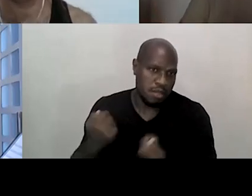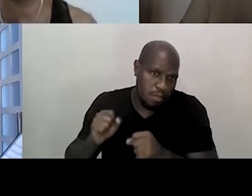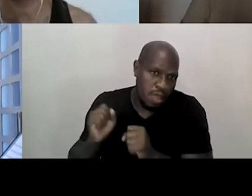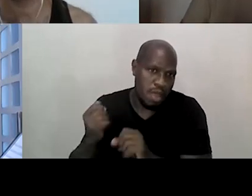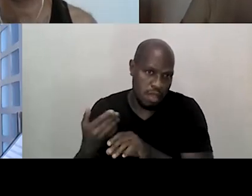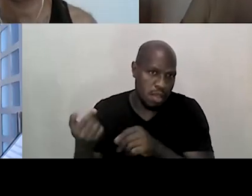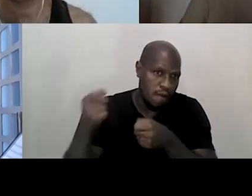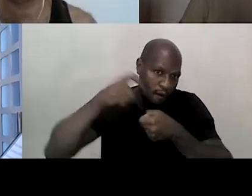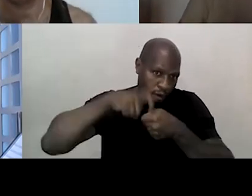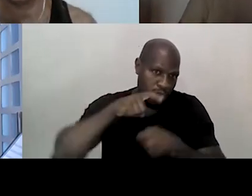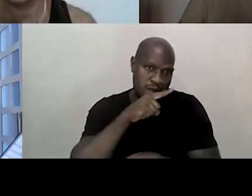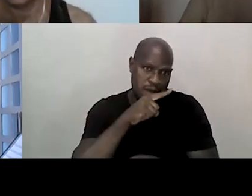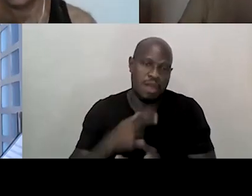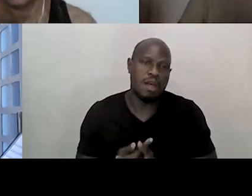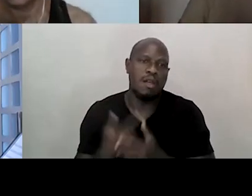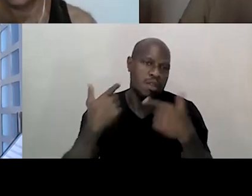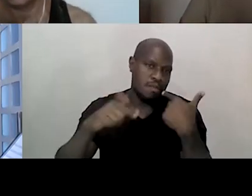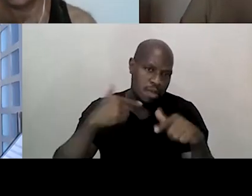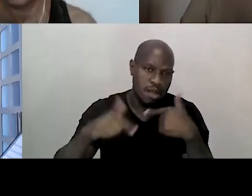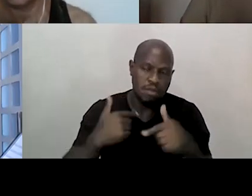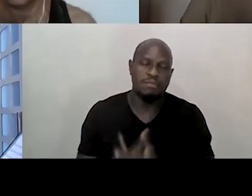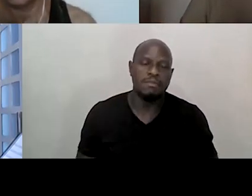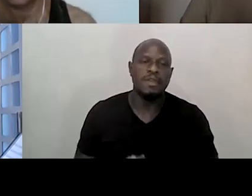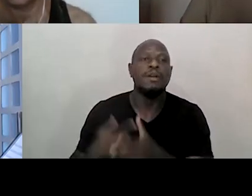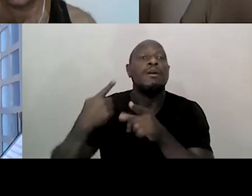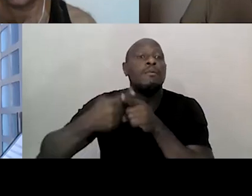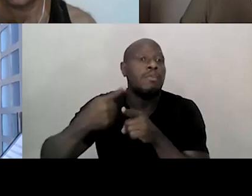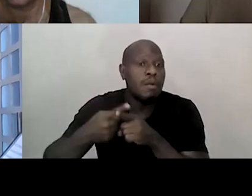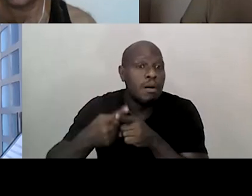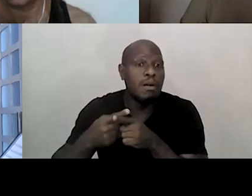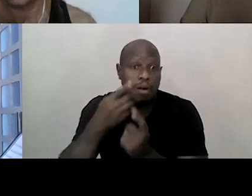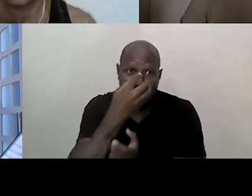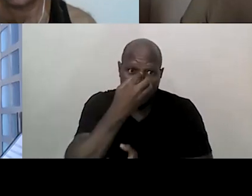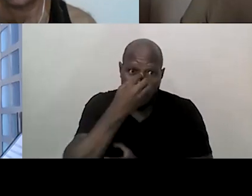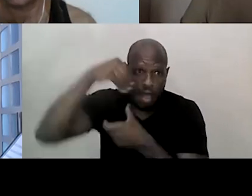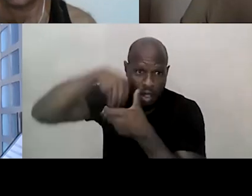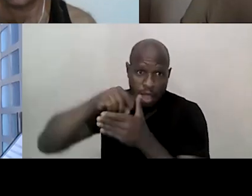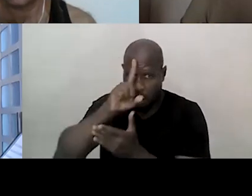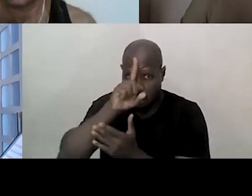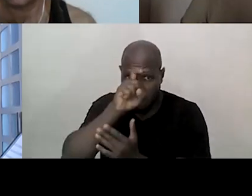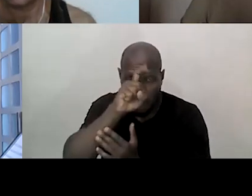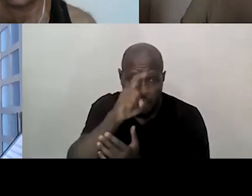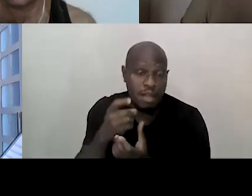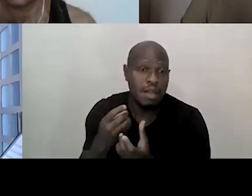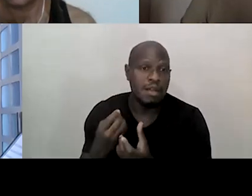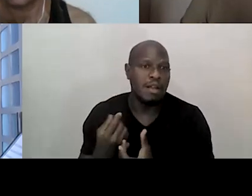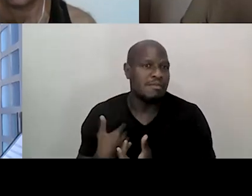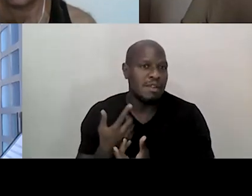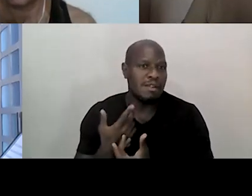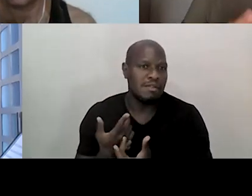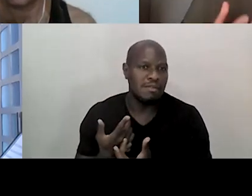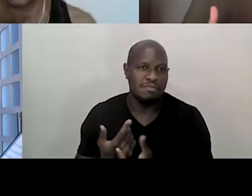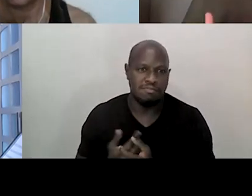retornar ao trabalho, porque o palhaço no hospital é um palhaço